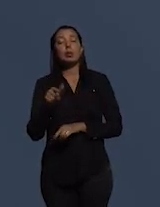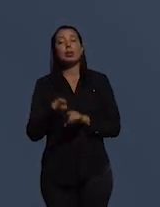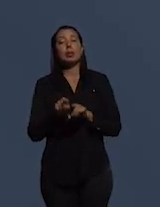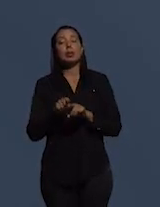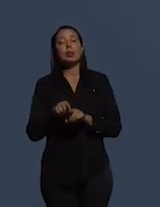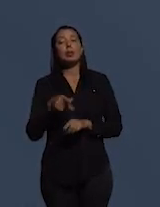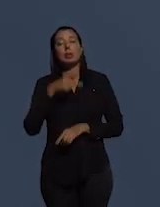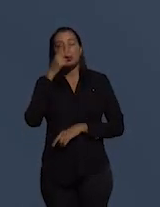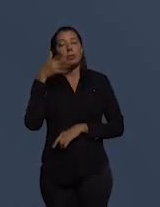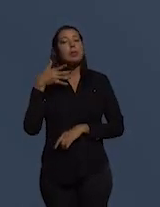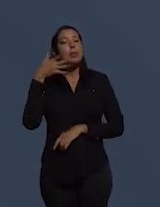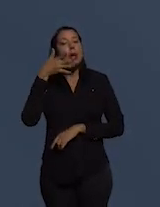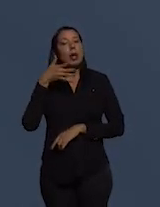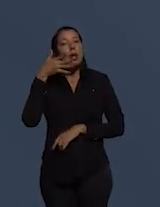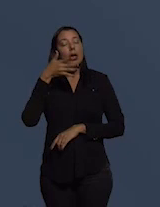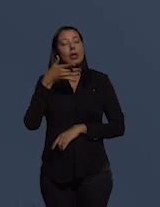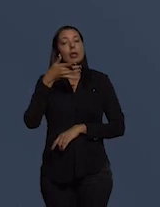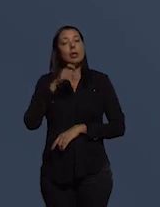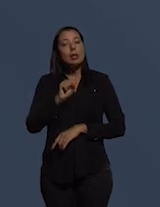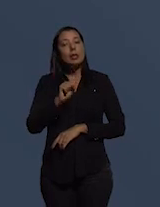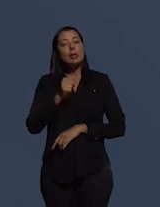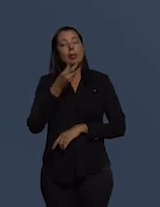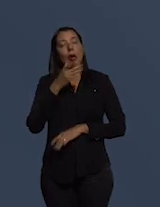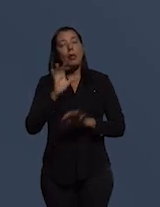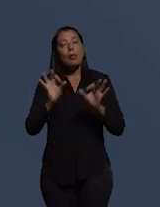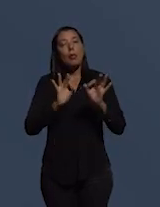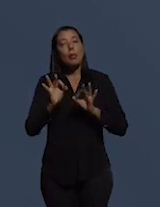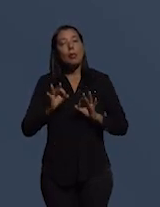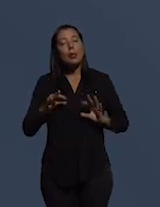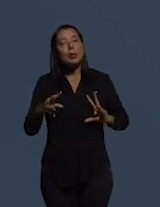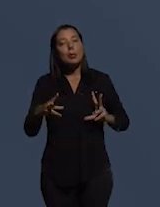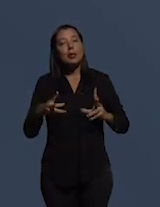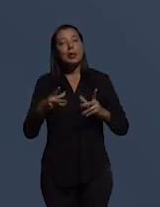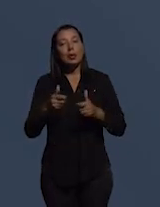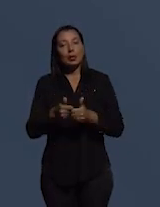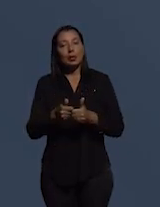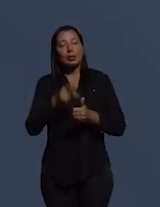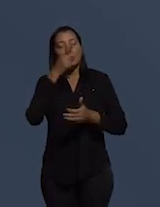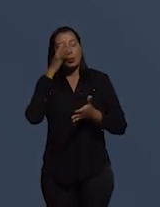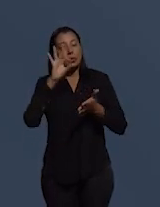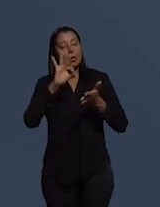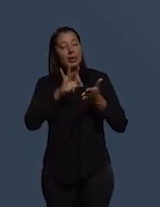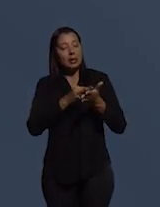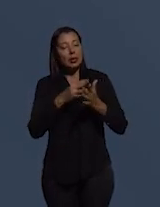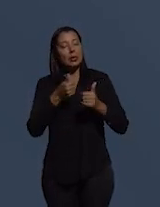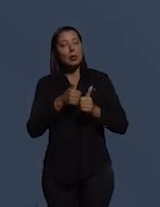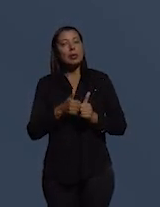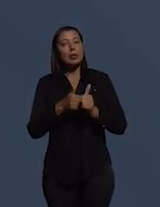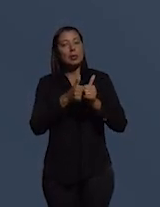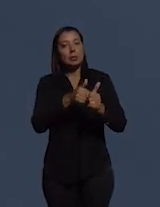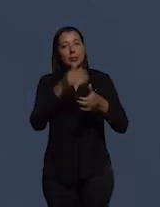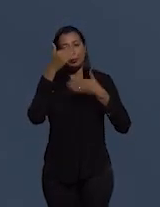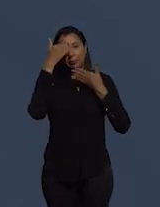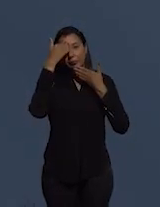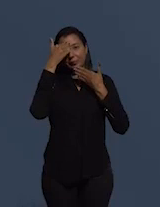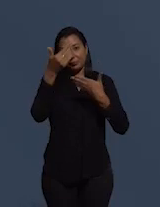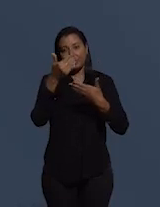palestrantes e um grande evento para todos os inscritos, para todos que nos acompanham. Obrigado.